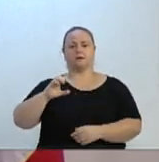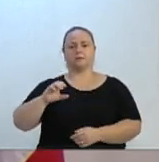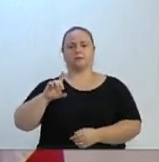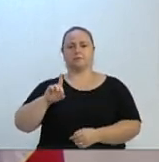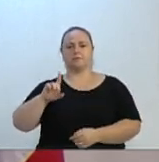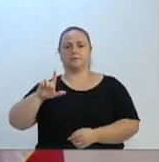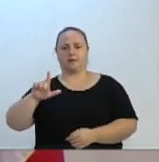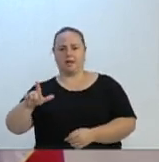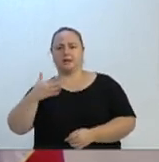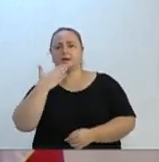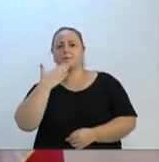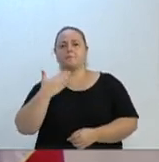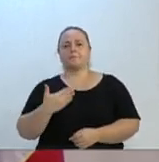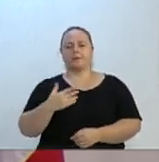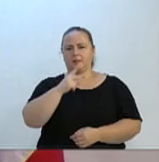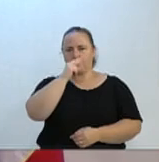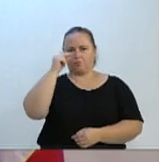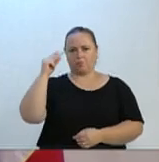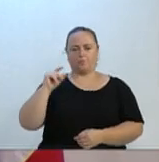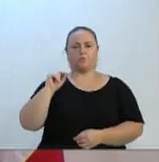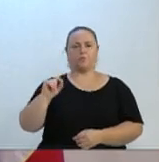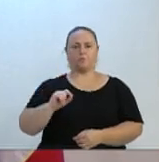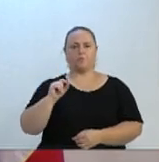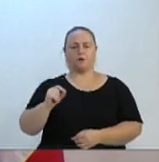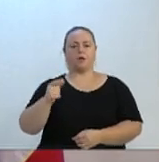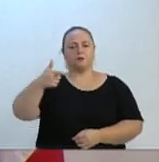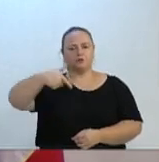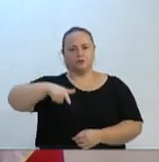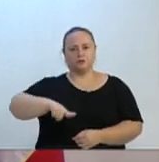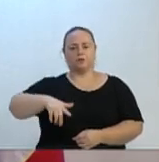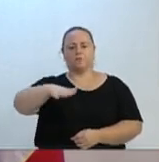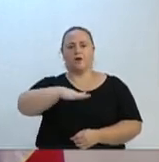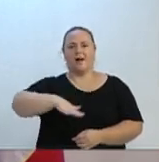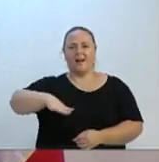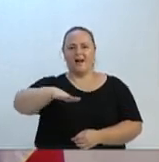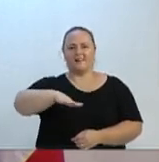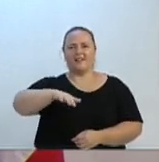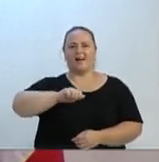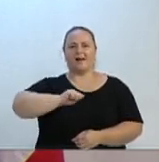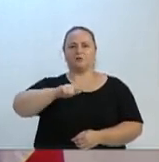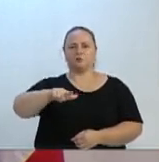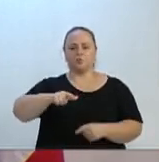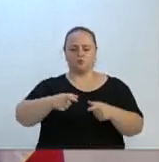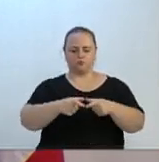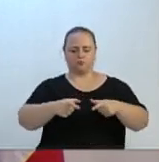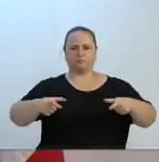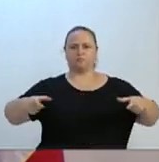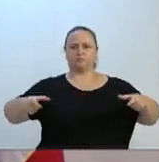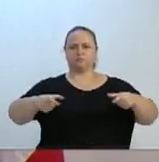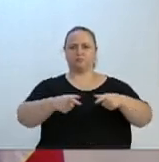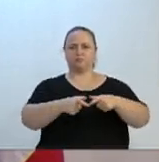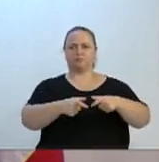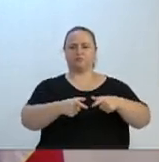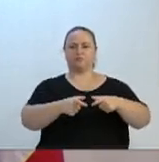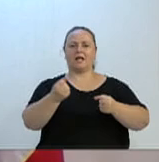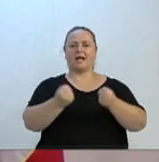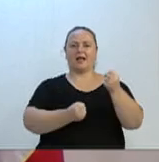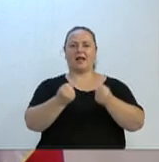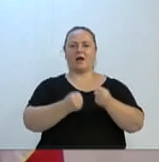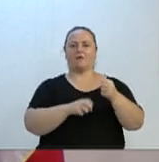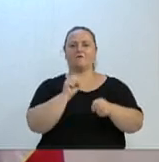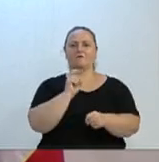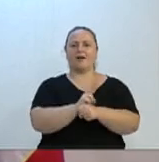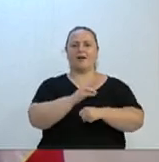Roncalho, para o retorno da área azul. Uma solicitação dos comerciantes para que haja